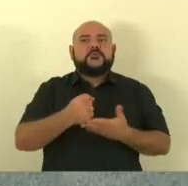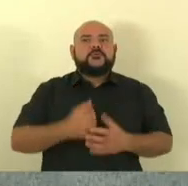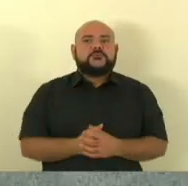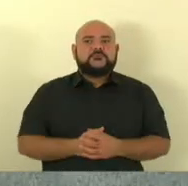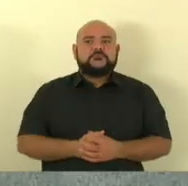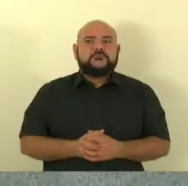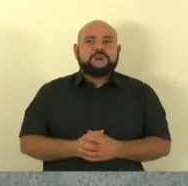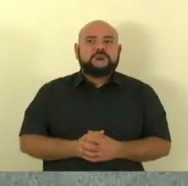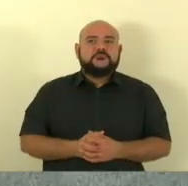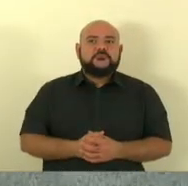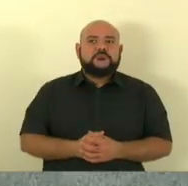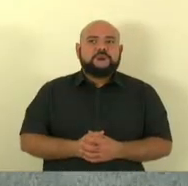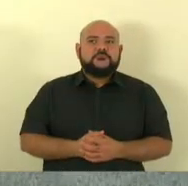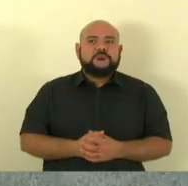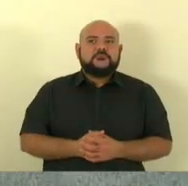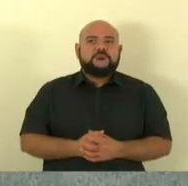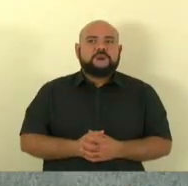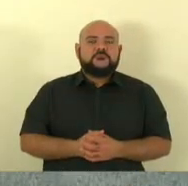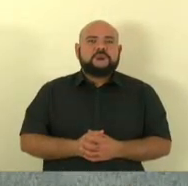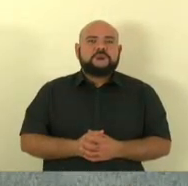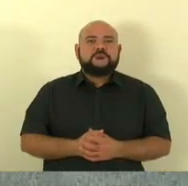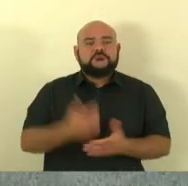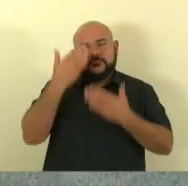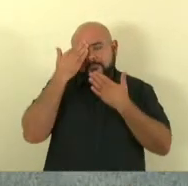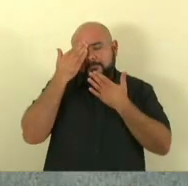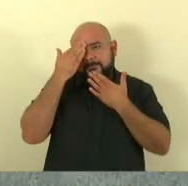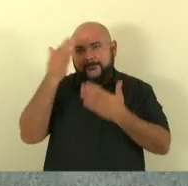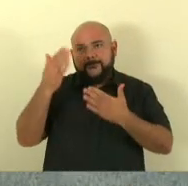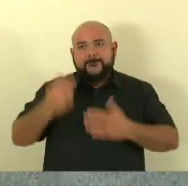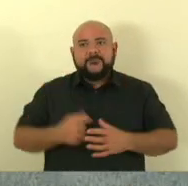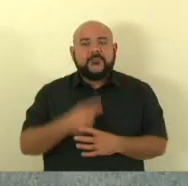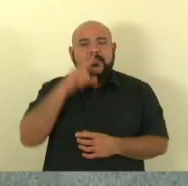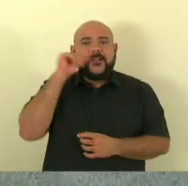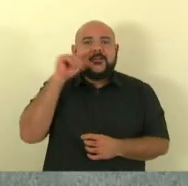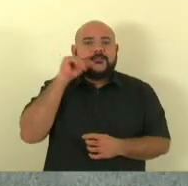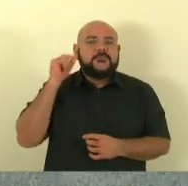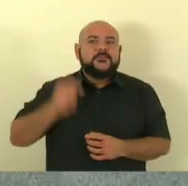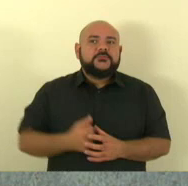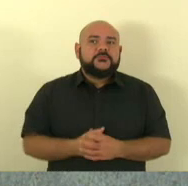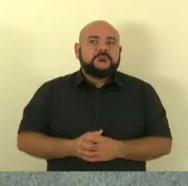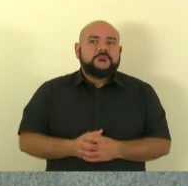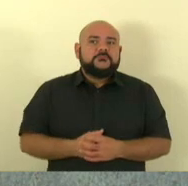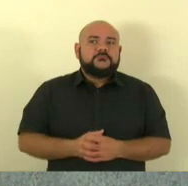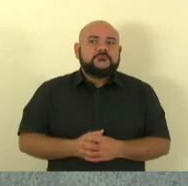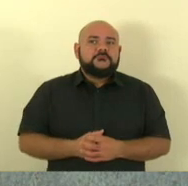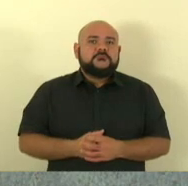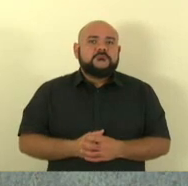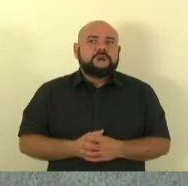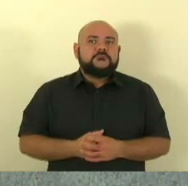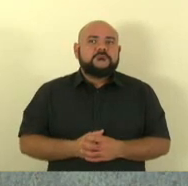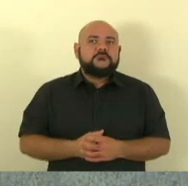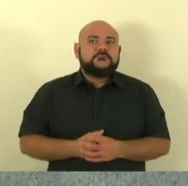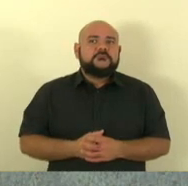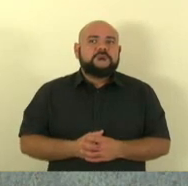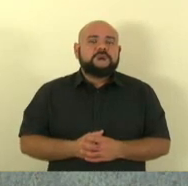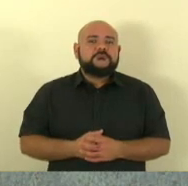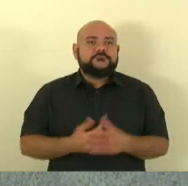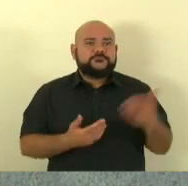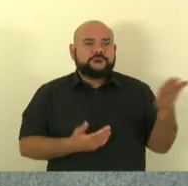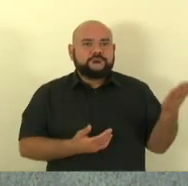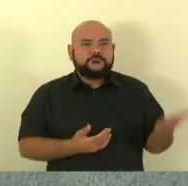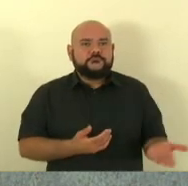justa Muito obrigado deputada Camila Presidente pela ordem deputada a deputada